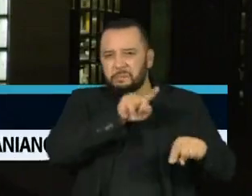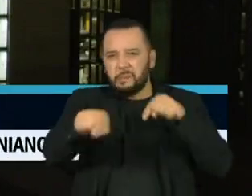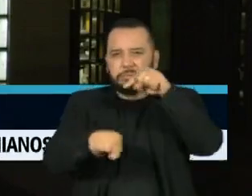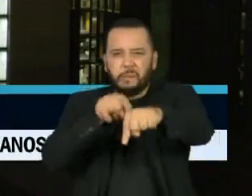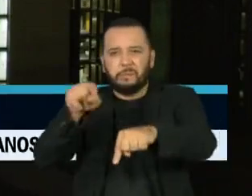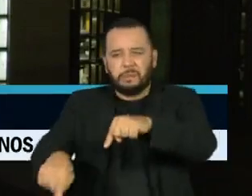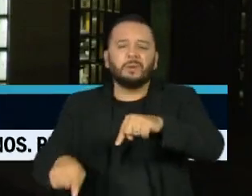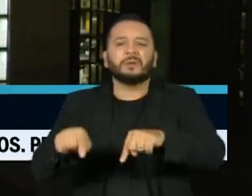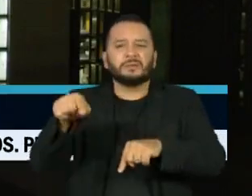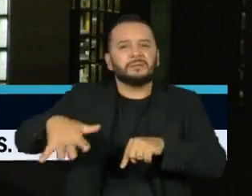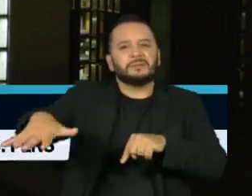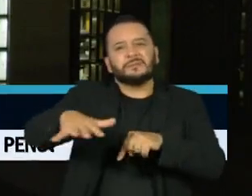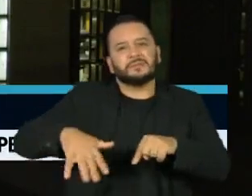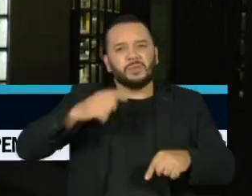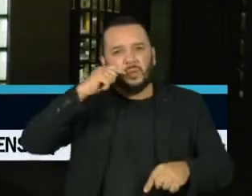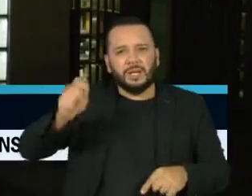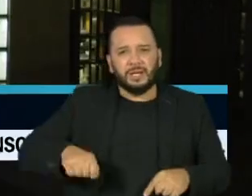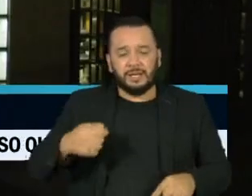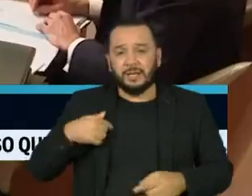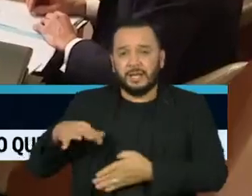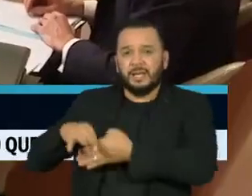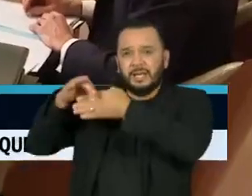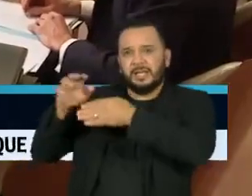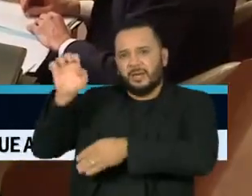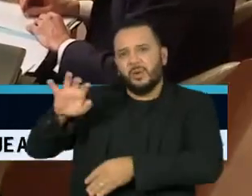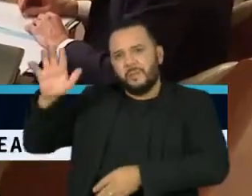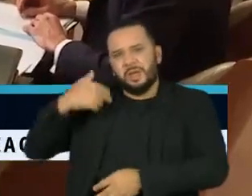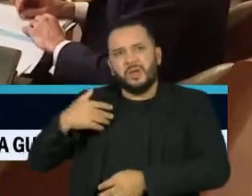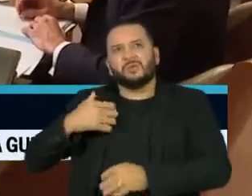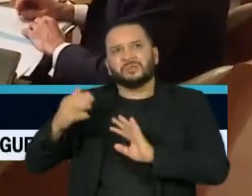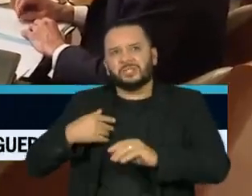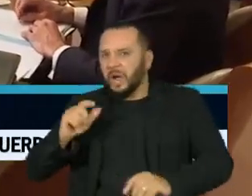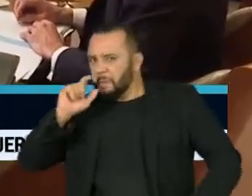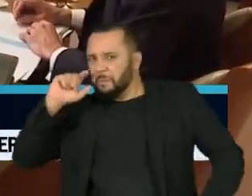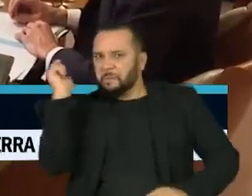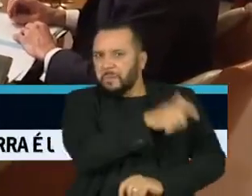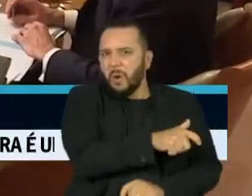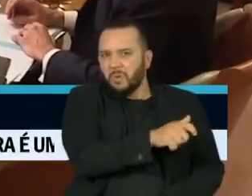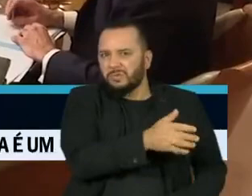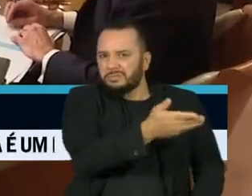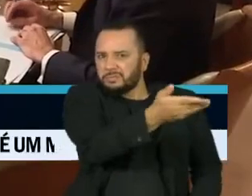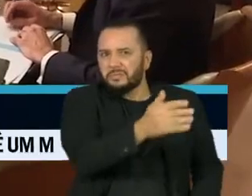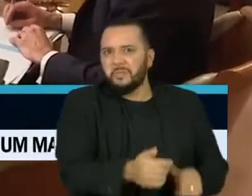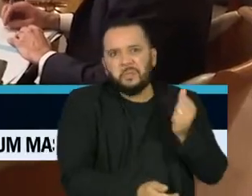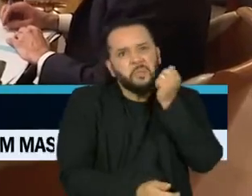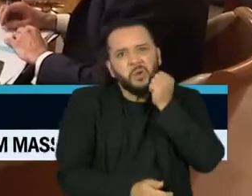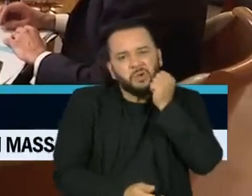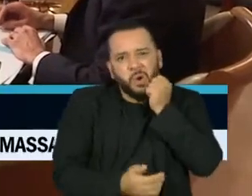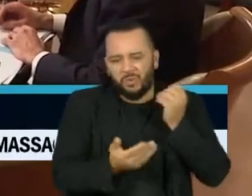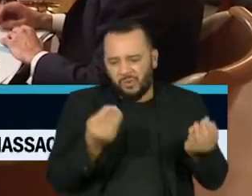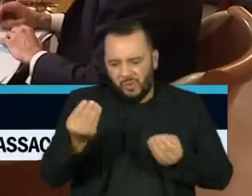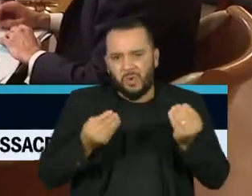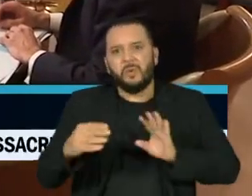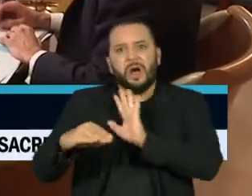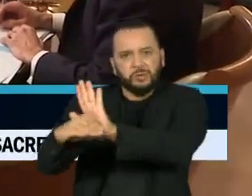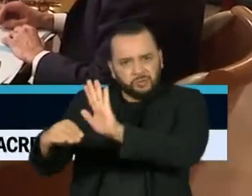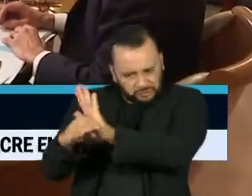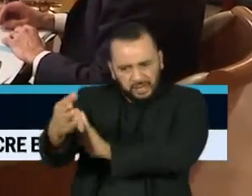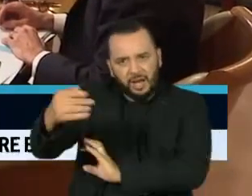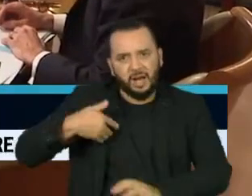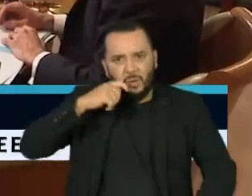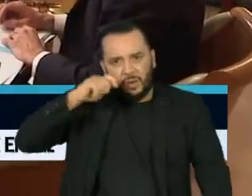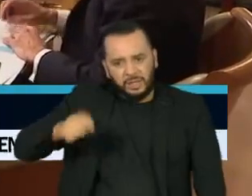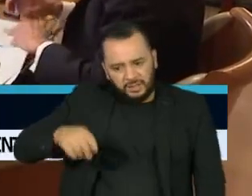Ucrânia. Líderes europeus usaram palavras duras para criticar Moscou e prometeram solidariedade à Ucrânia,